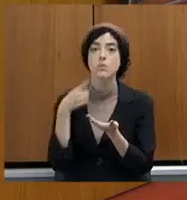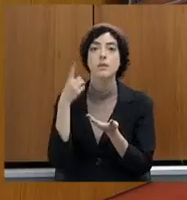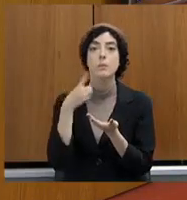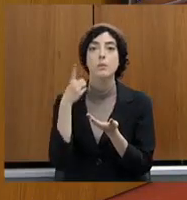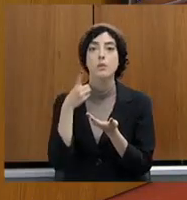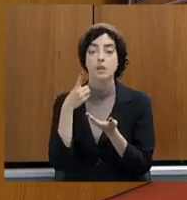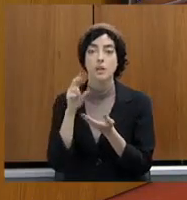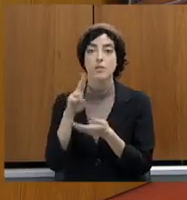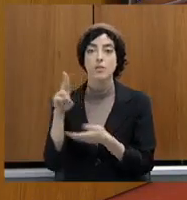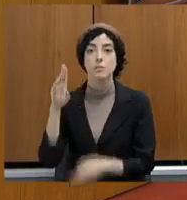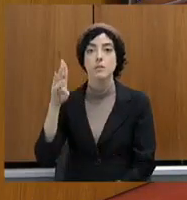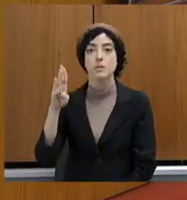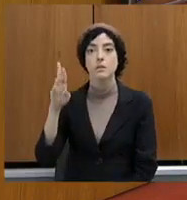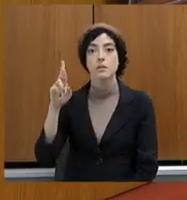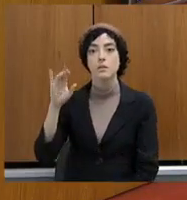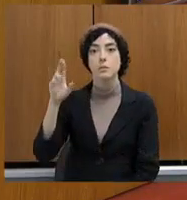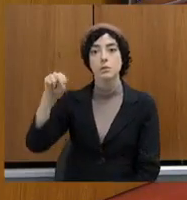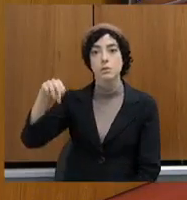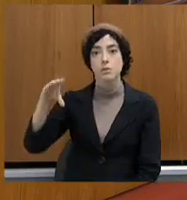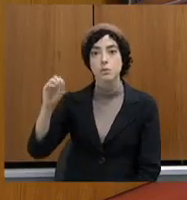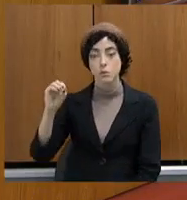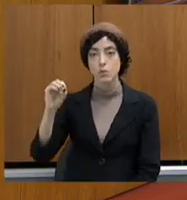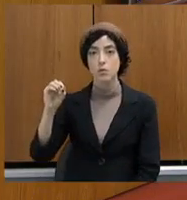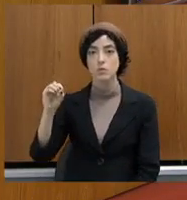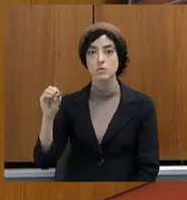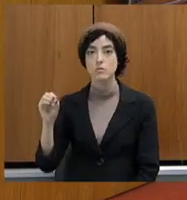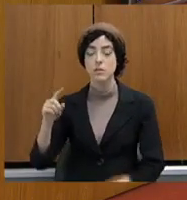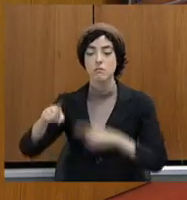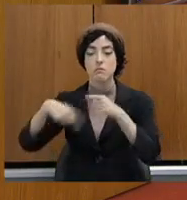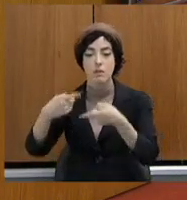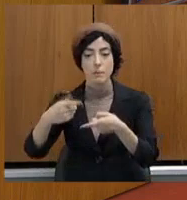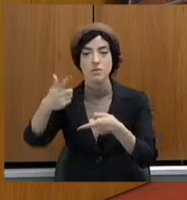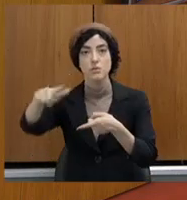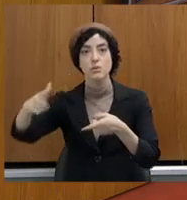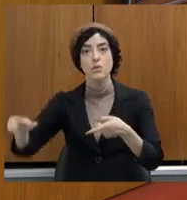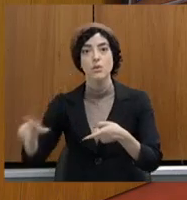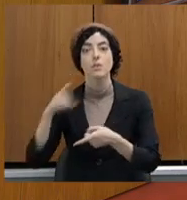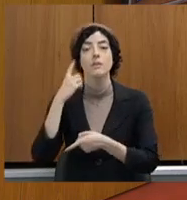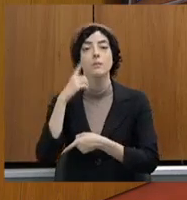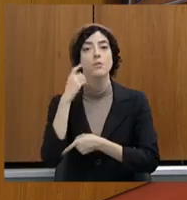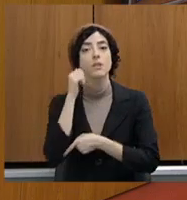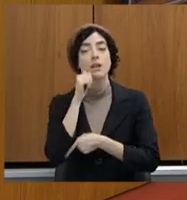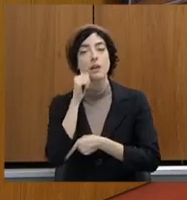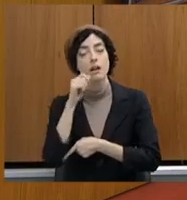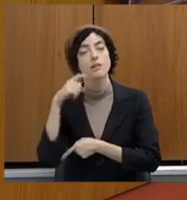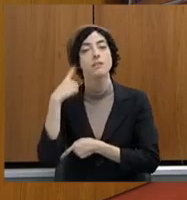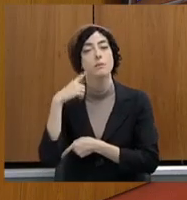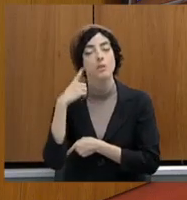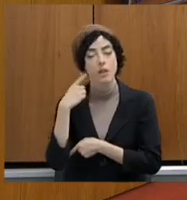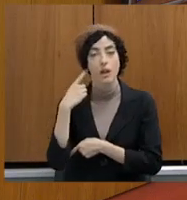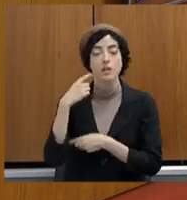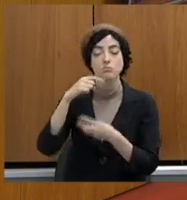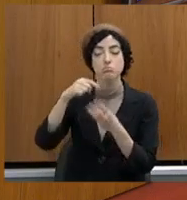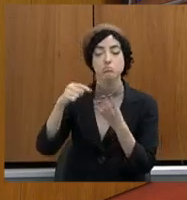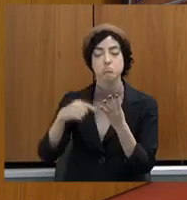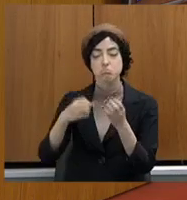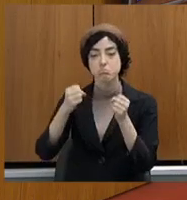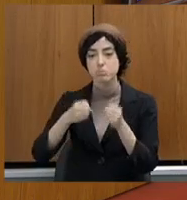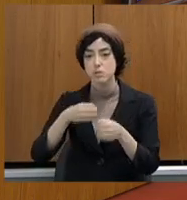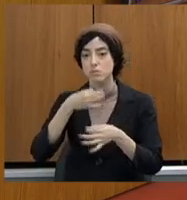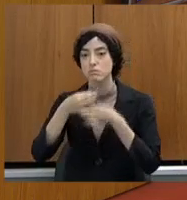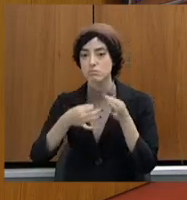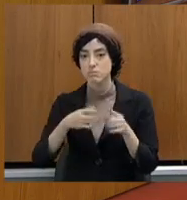Bruno Engler, para depois passar a palavra para os demais colegas deputados e deputadas, as suas intervenções. Deputado Bruno Engler, V. Exª, tem a palavra.